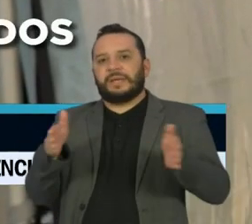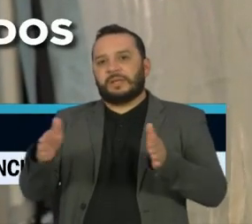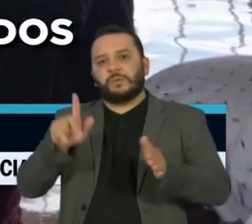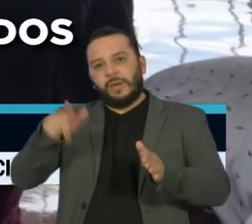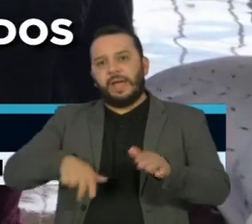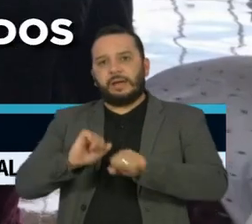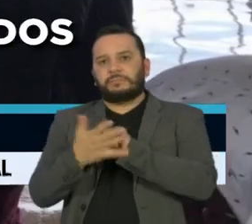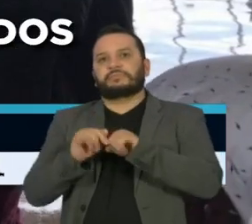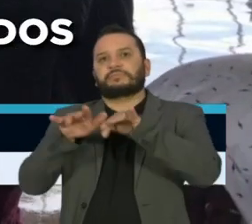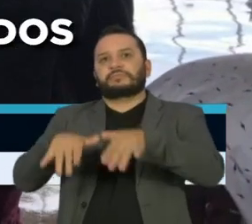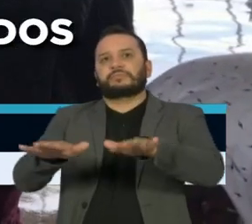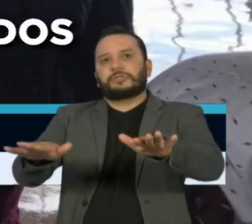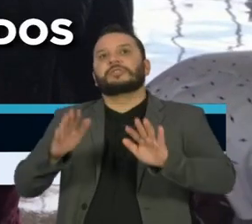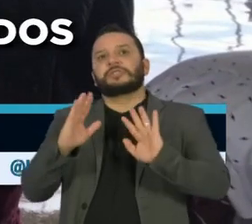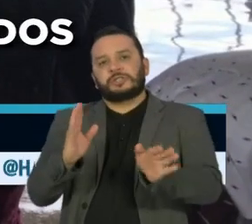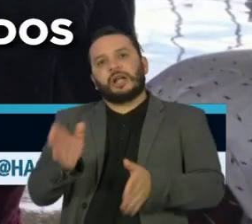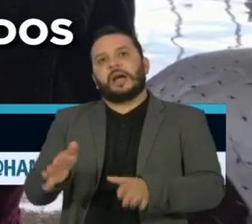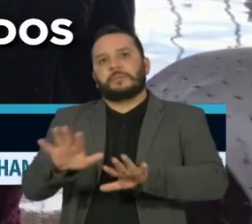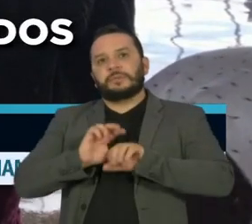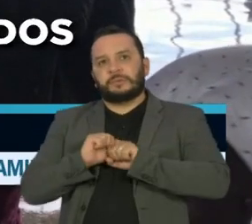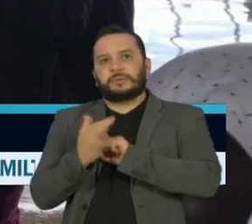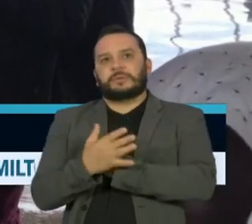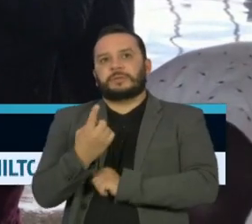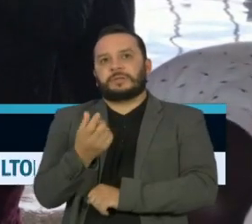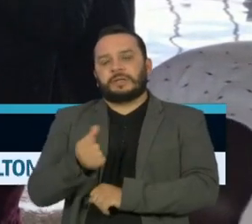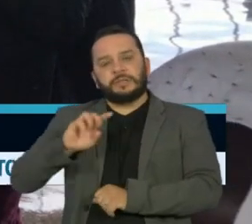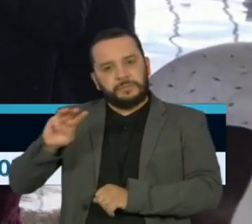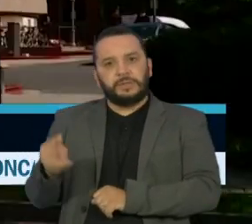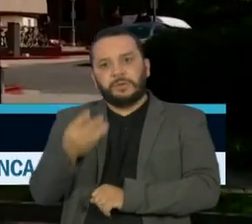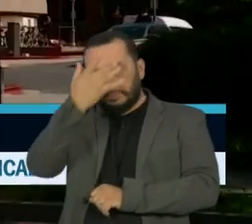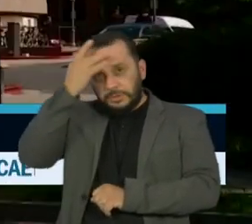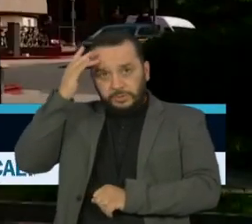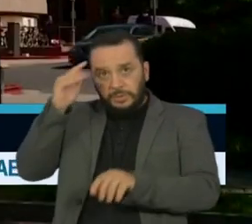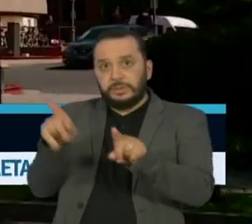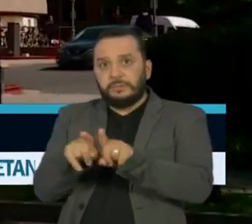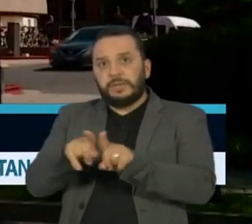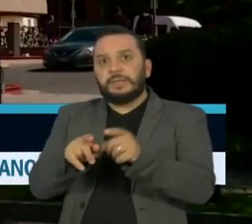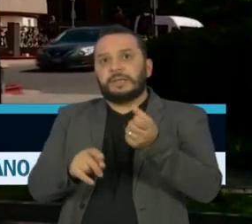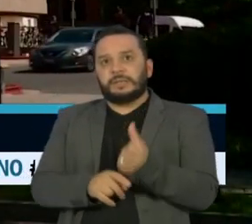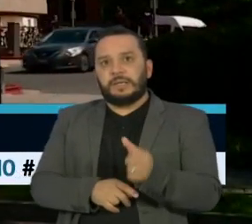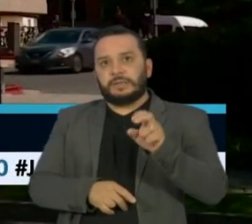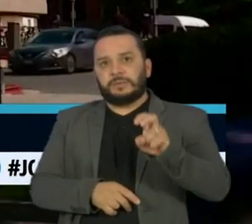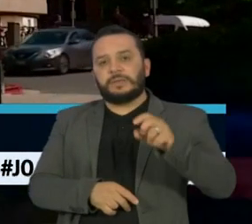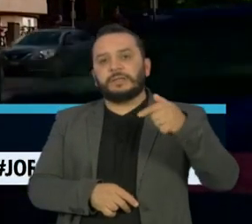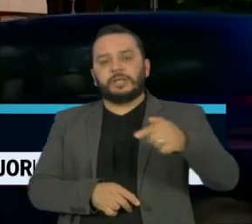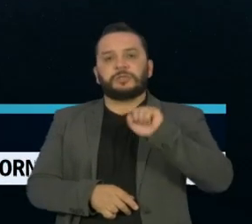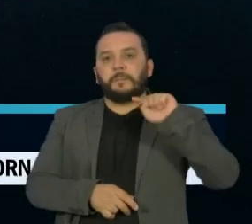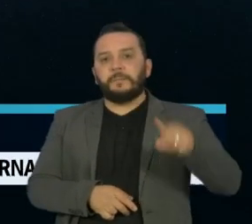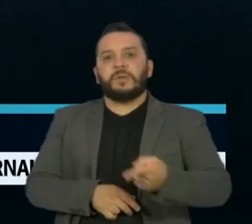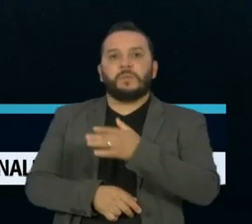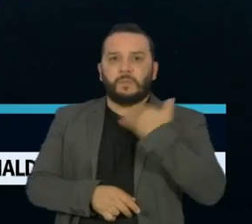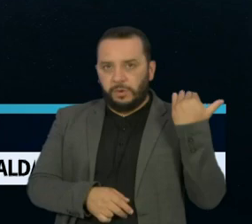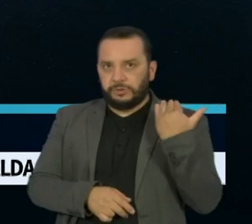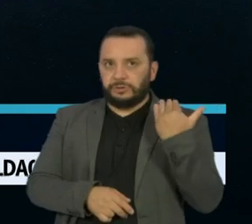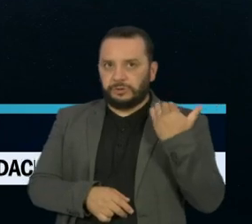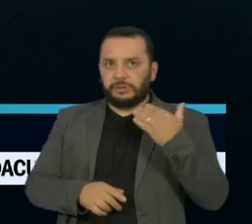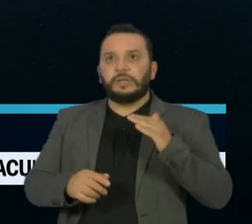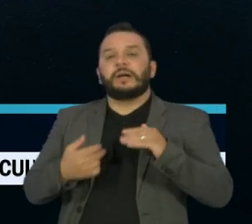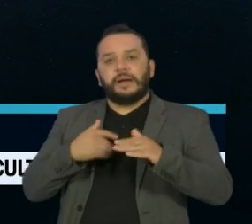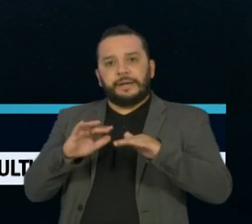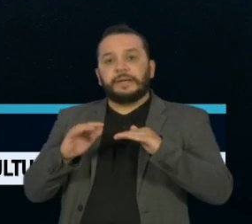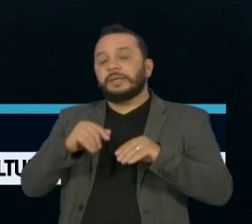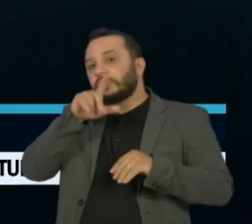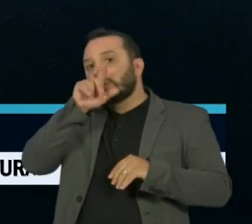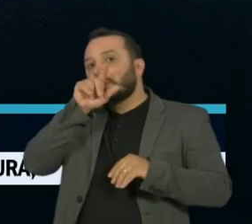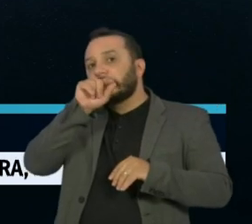milhões e 600 mil pacientes e causou 657 mil mortes. A rede social Twitter